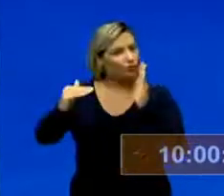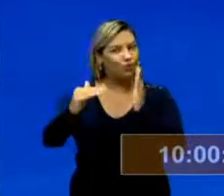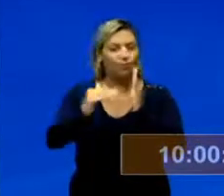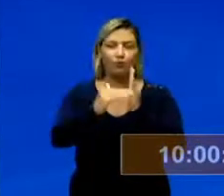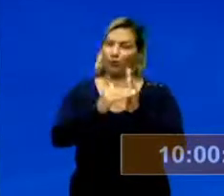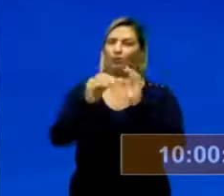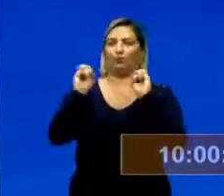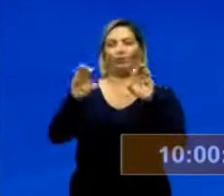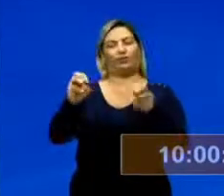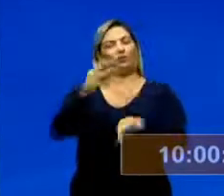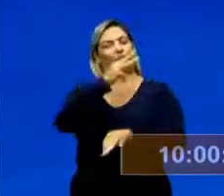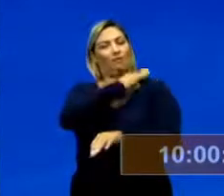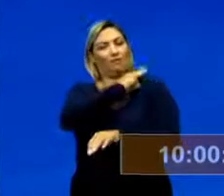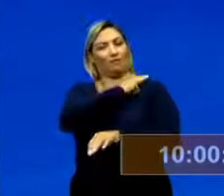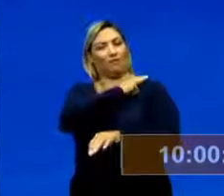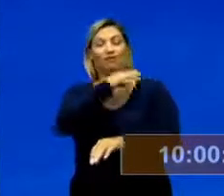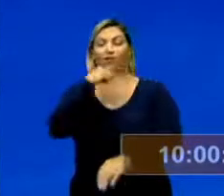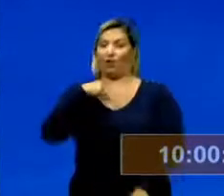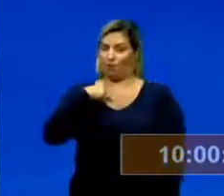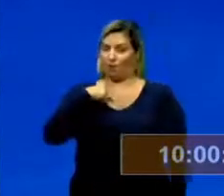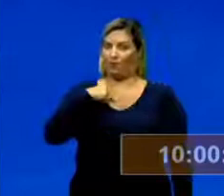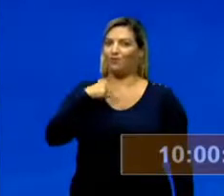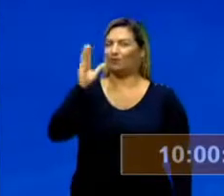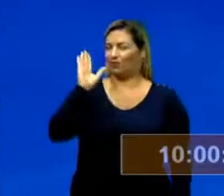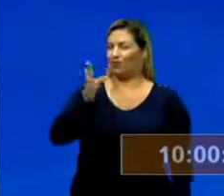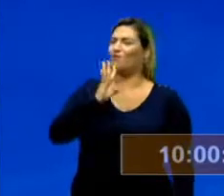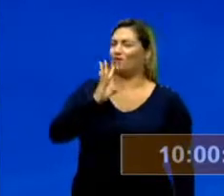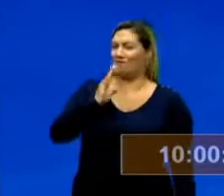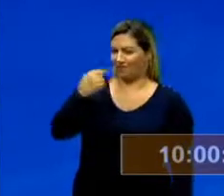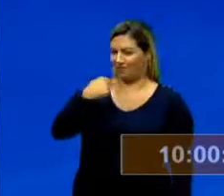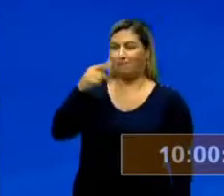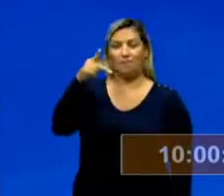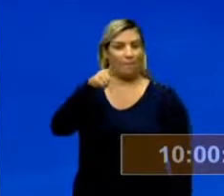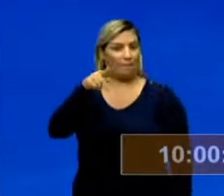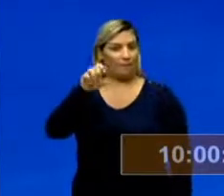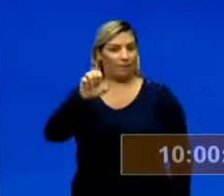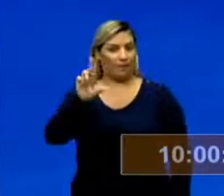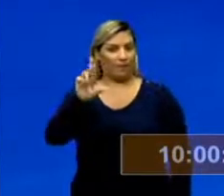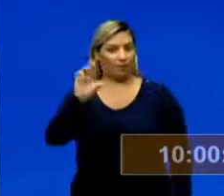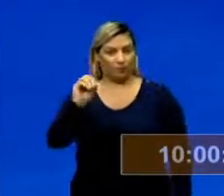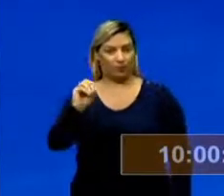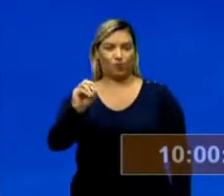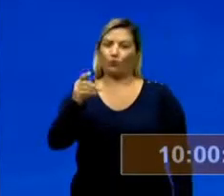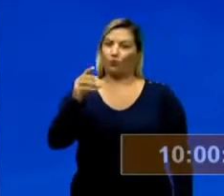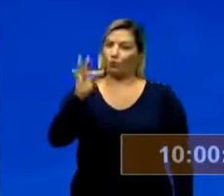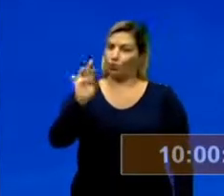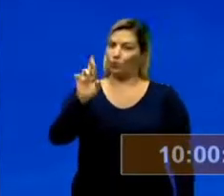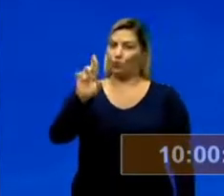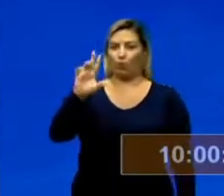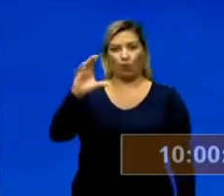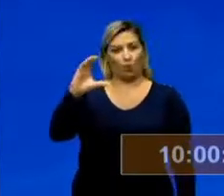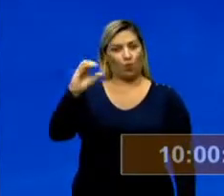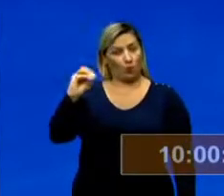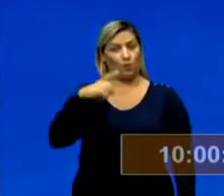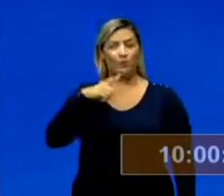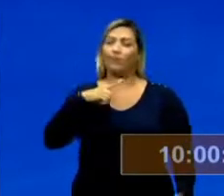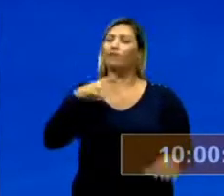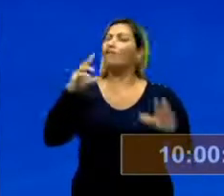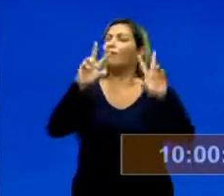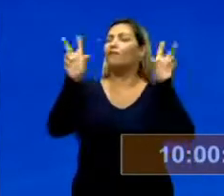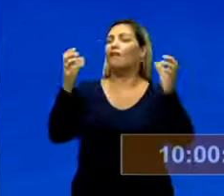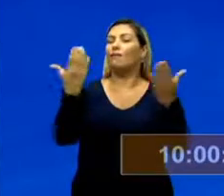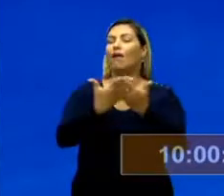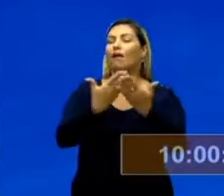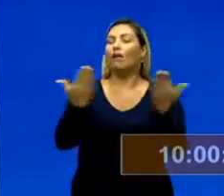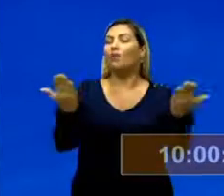todo o ensino médio. Eu sou, vocês já conhecem, o professor Pedro Turco e o nosso tema da aula de hoje é